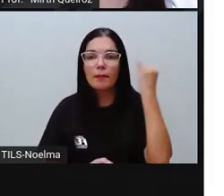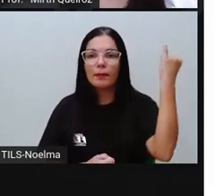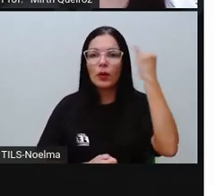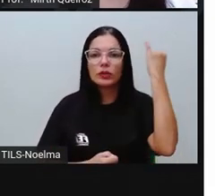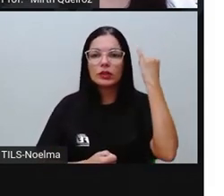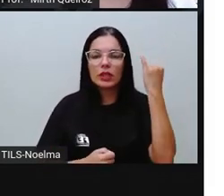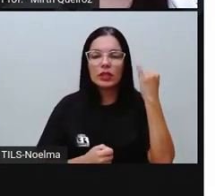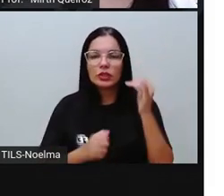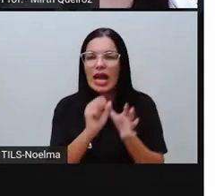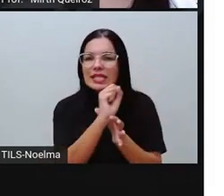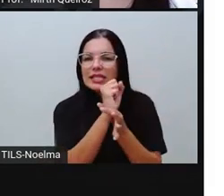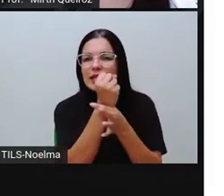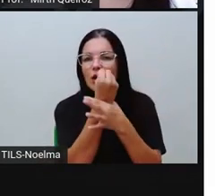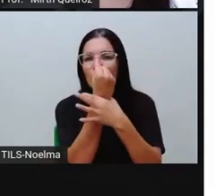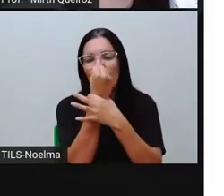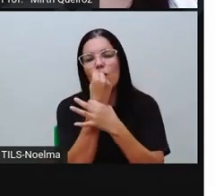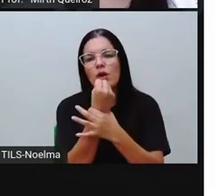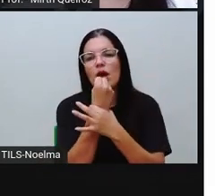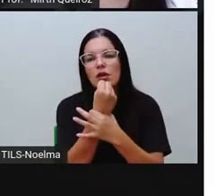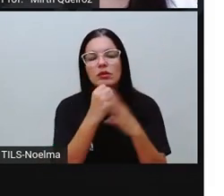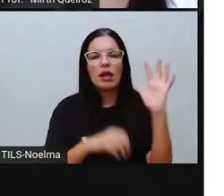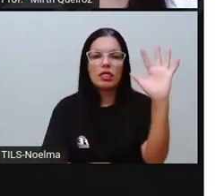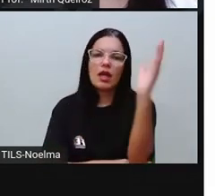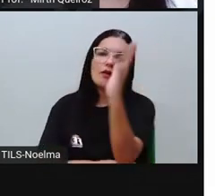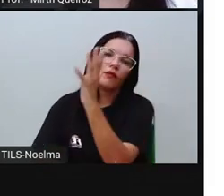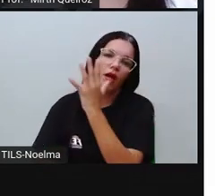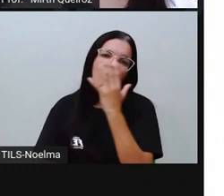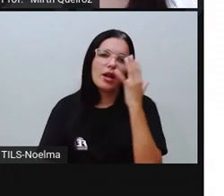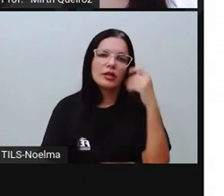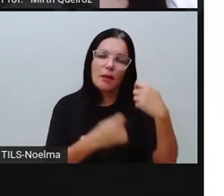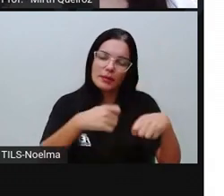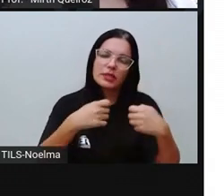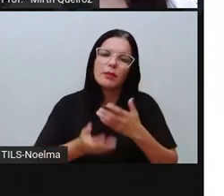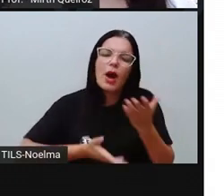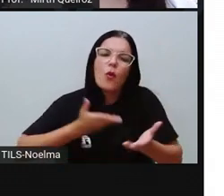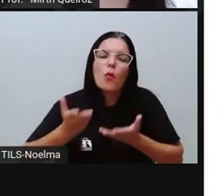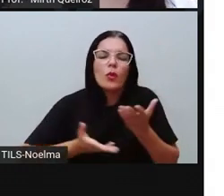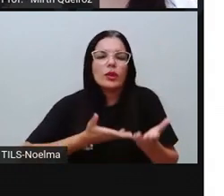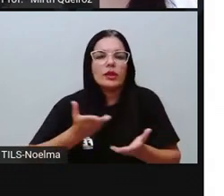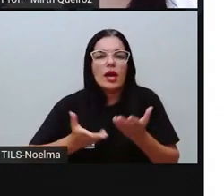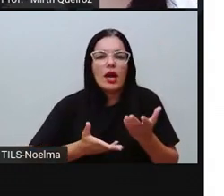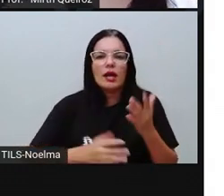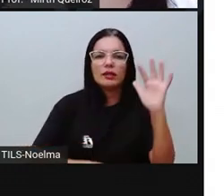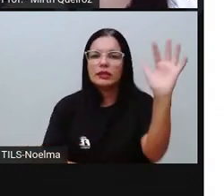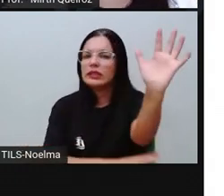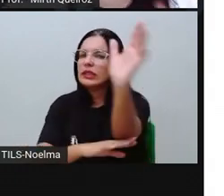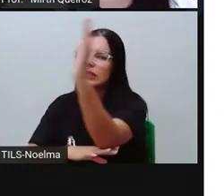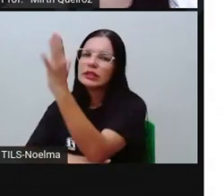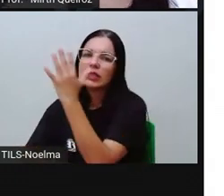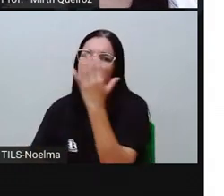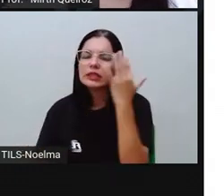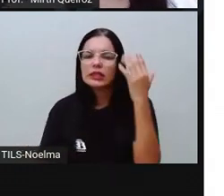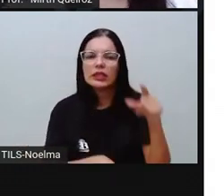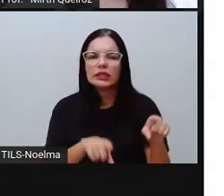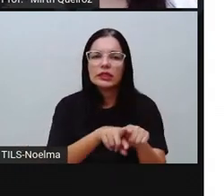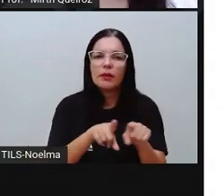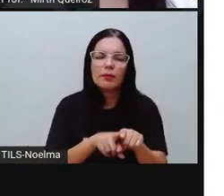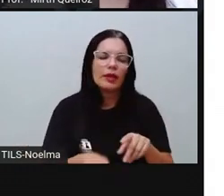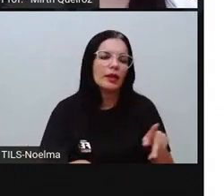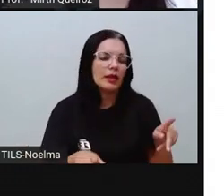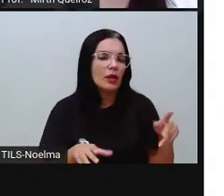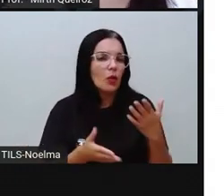sustentabilidade natural. Nós precisamos cuidar das nossas matas, nós precisamos cuidar dos nossos